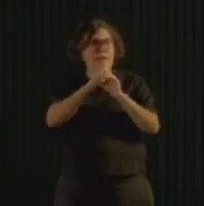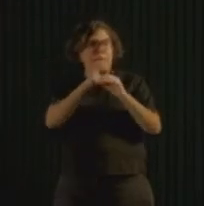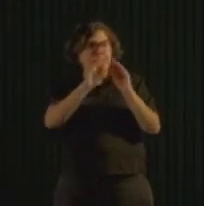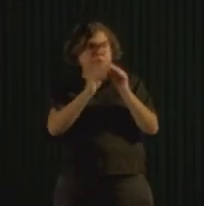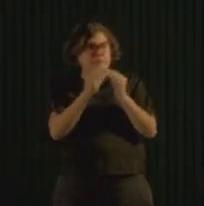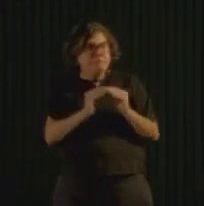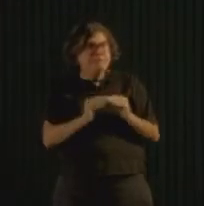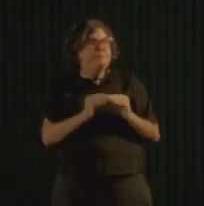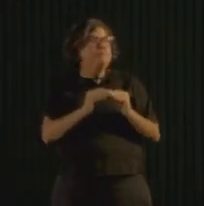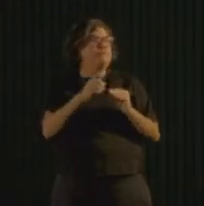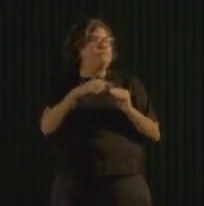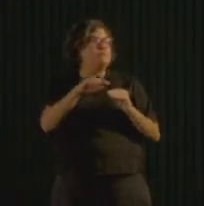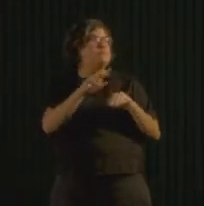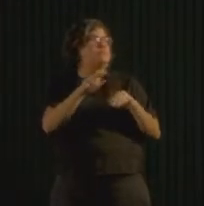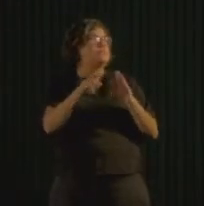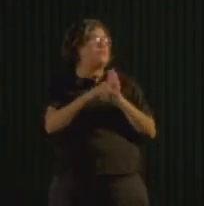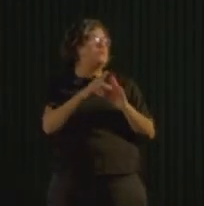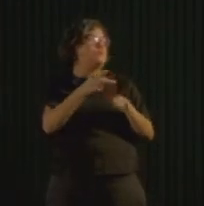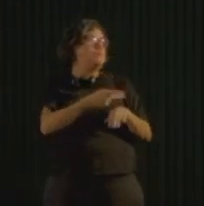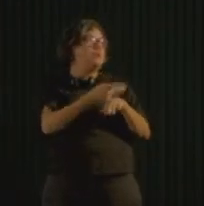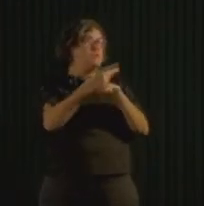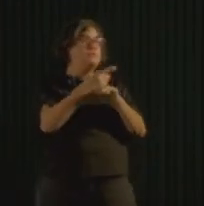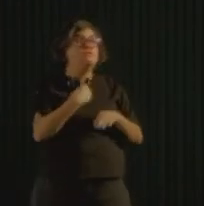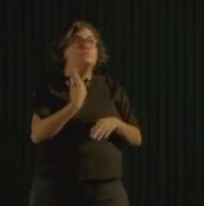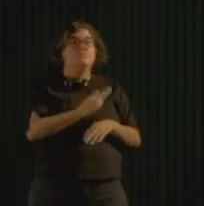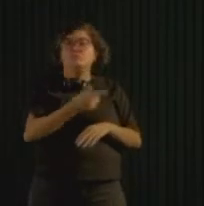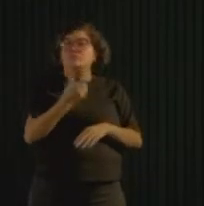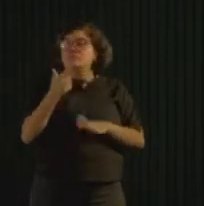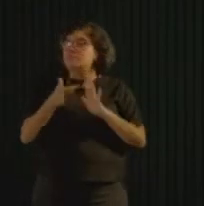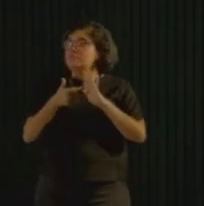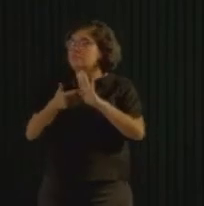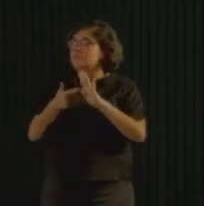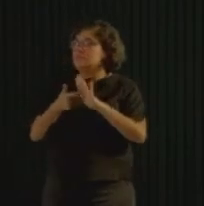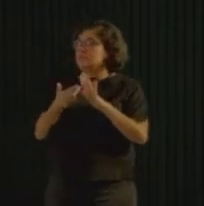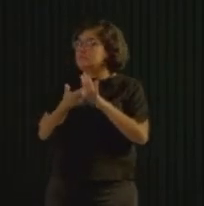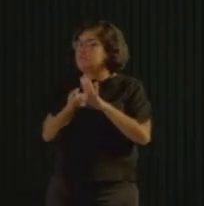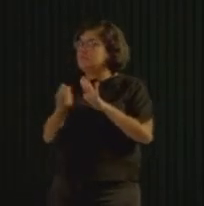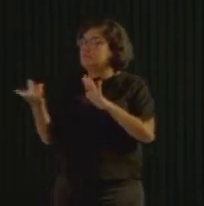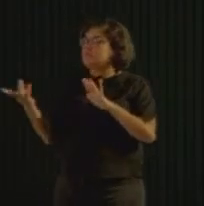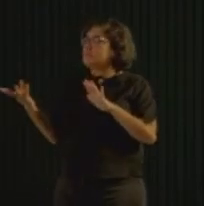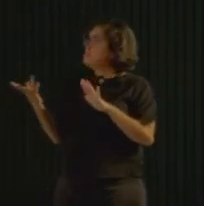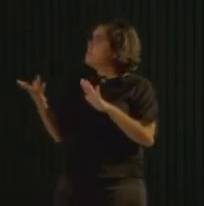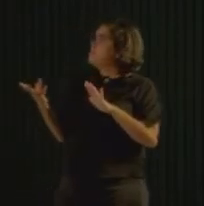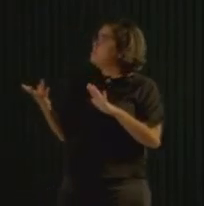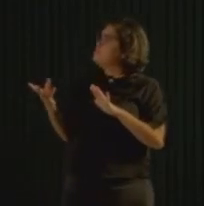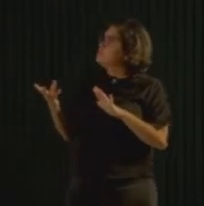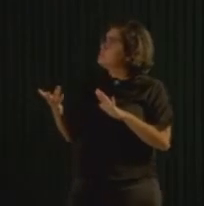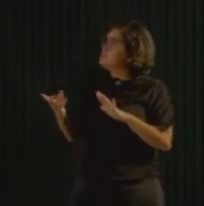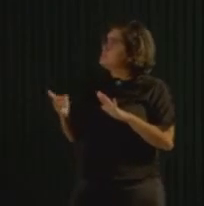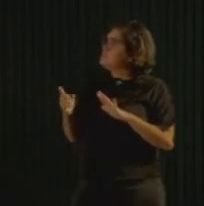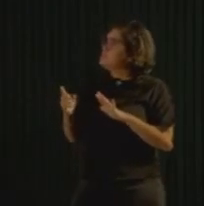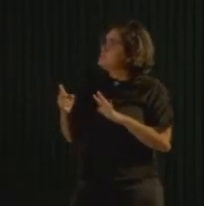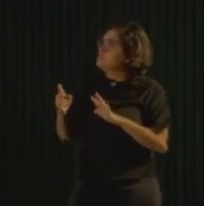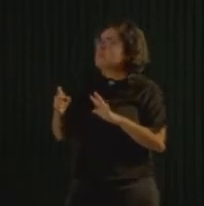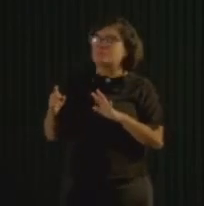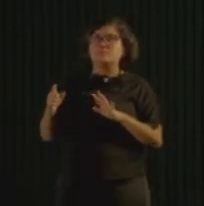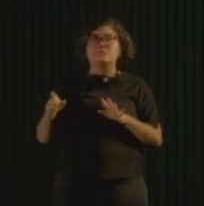próprio lixo plástico. Então, é uma fruteira, é um vazinho, é uma saboneteira, e ele vendo que aquilo ali não é lixo. Recentemente,